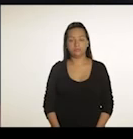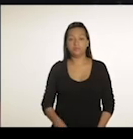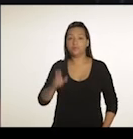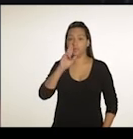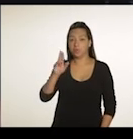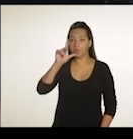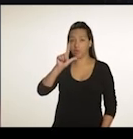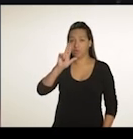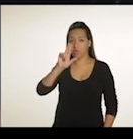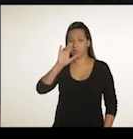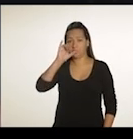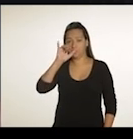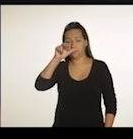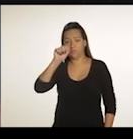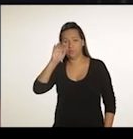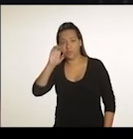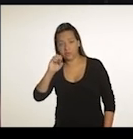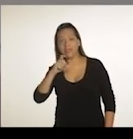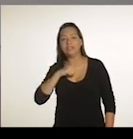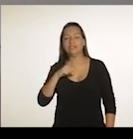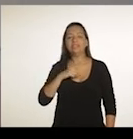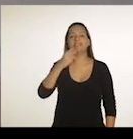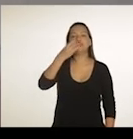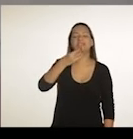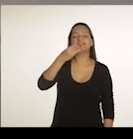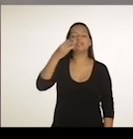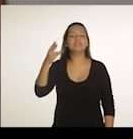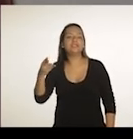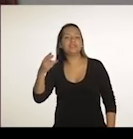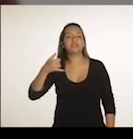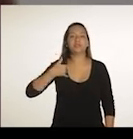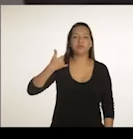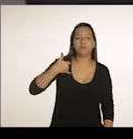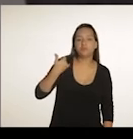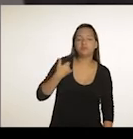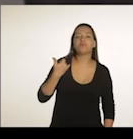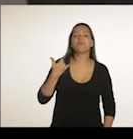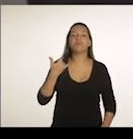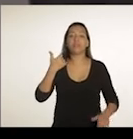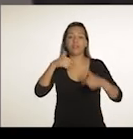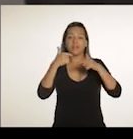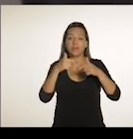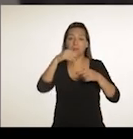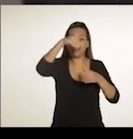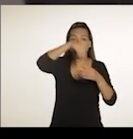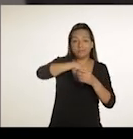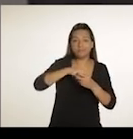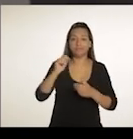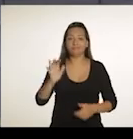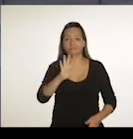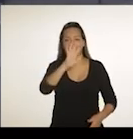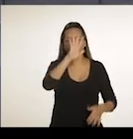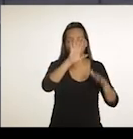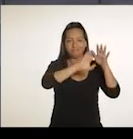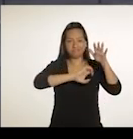Meu nome é Luciano Garcia, tenho 36 anos, sou empreendedor de favelas.